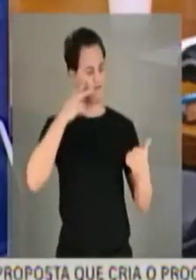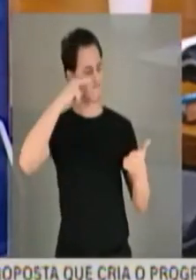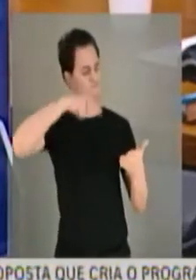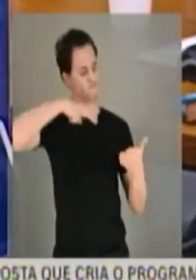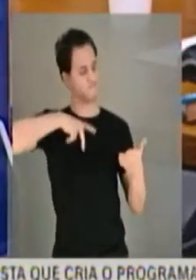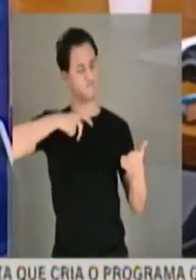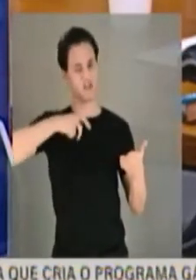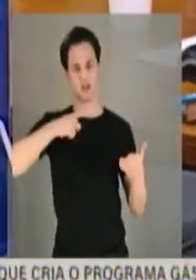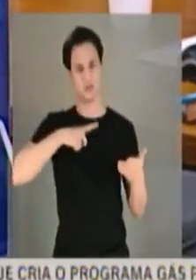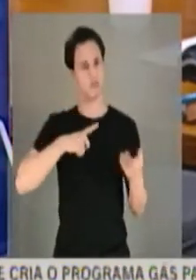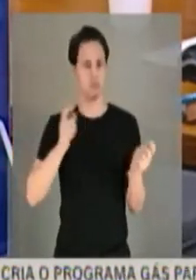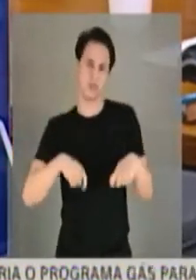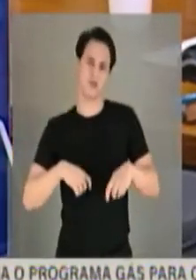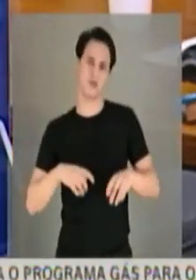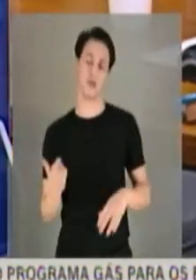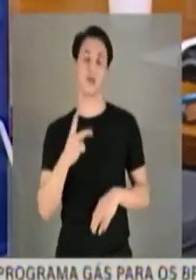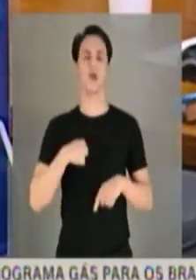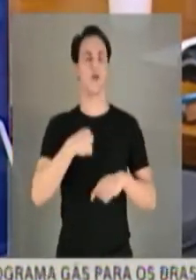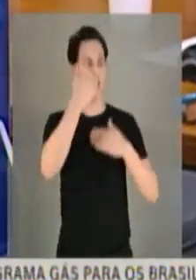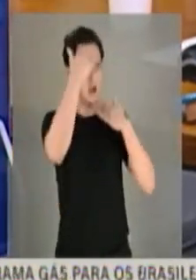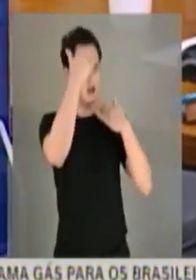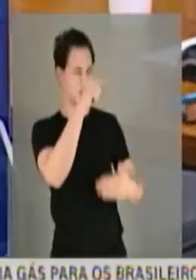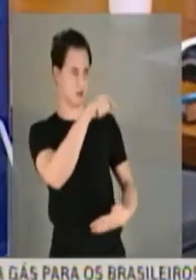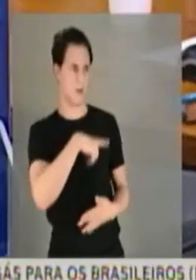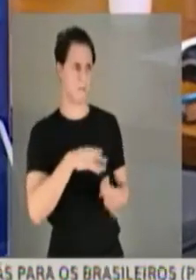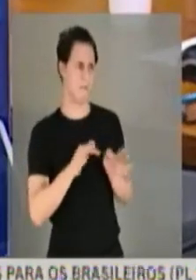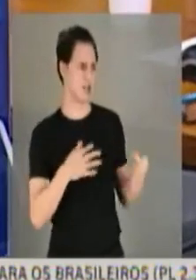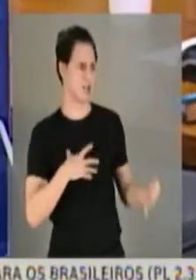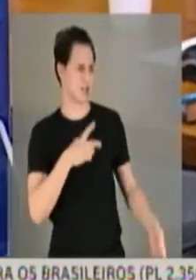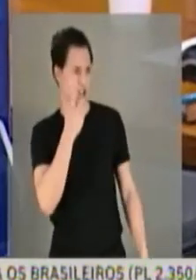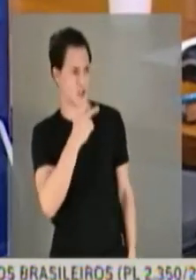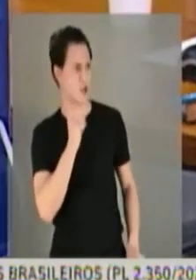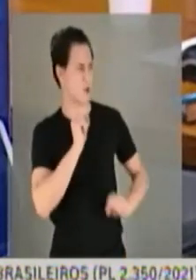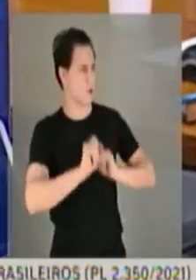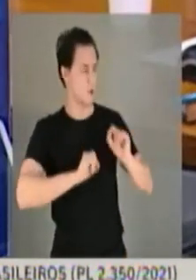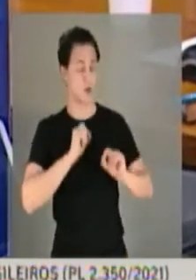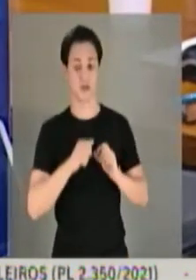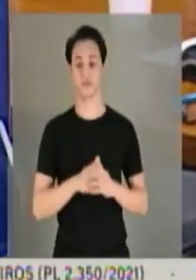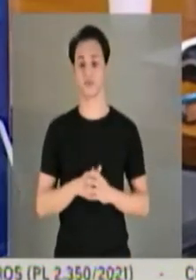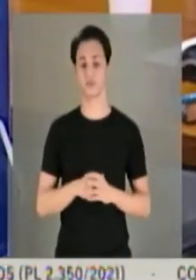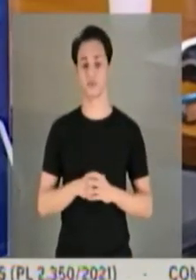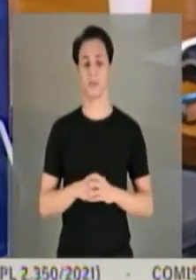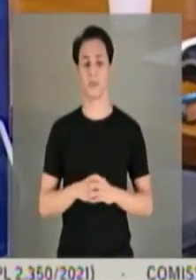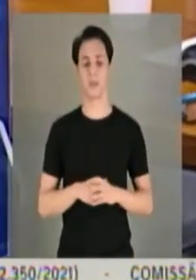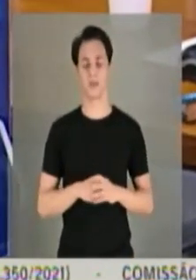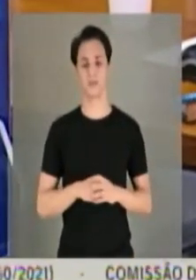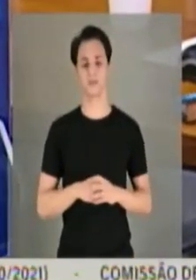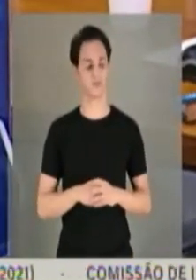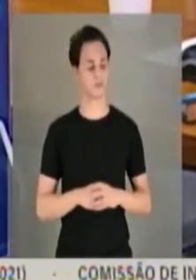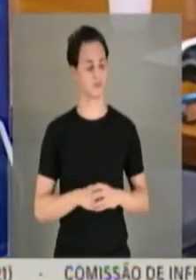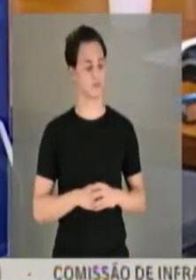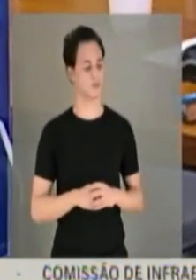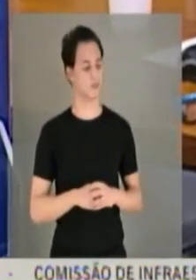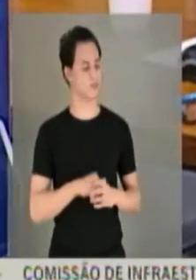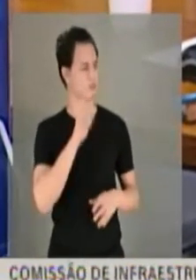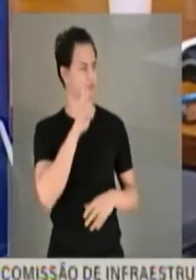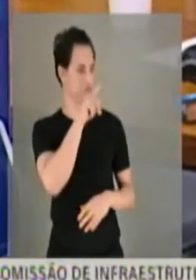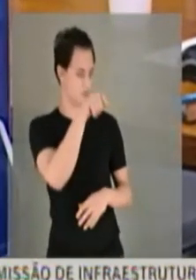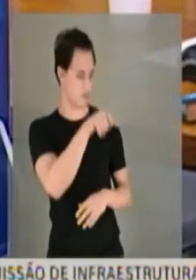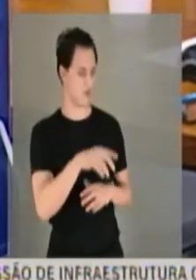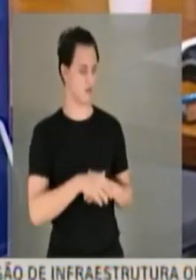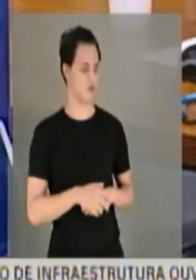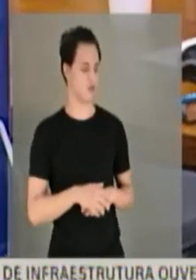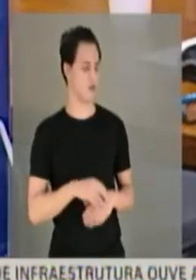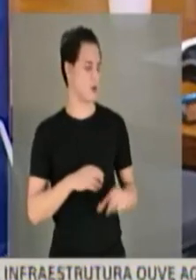possam se valer. Eu agradeço, doutor Alexandre, apenas para dizer que há um crime continuado aqui e vossa senhoria,